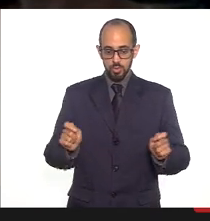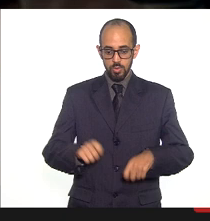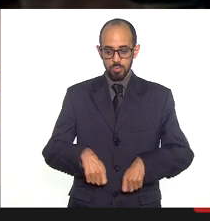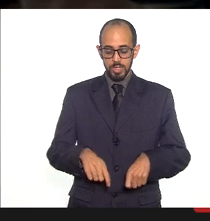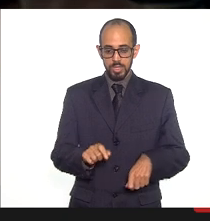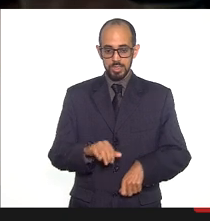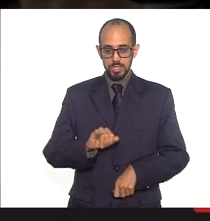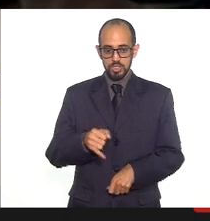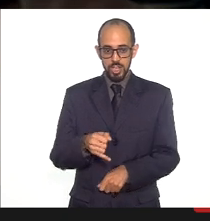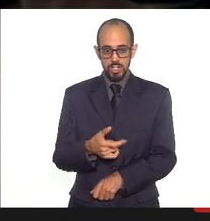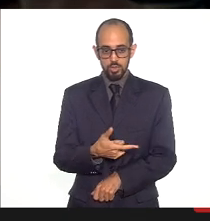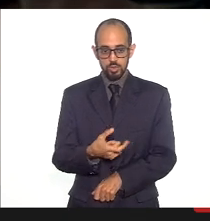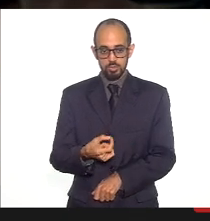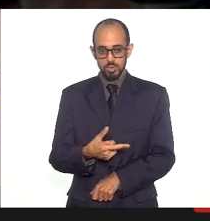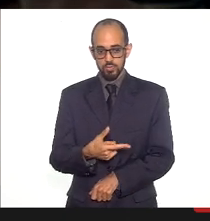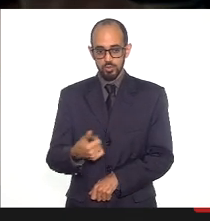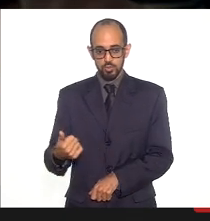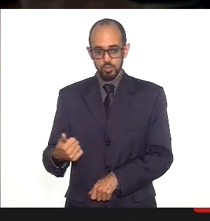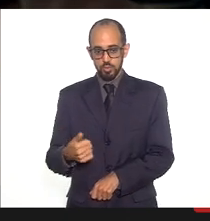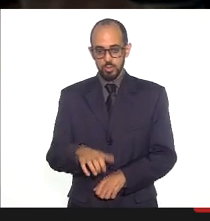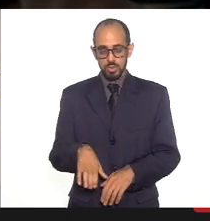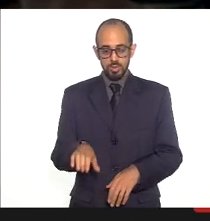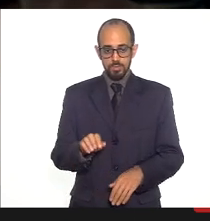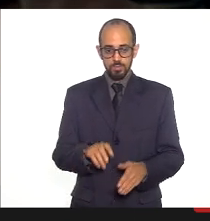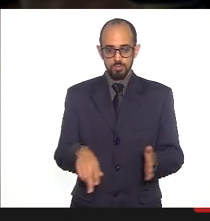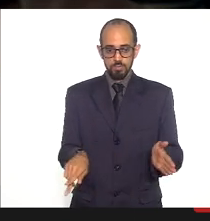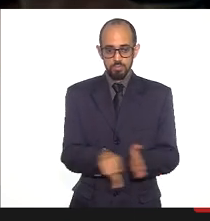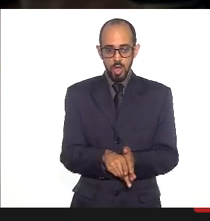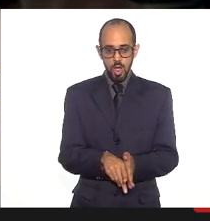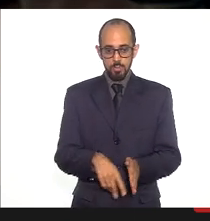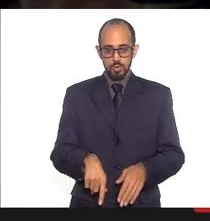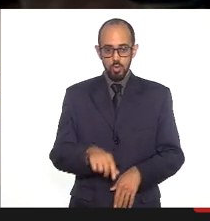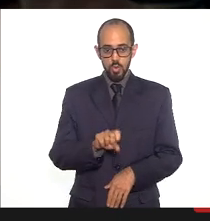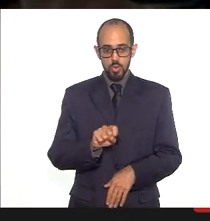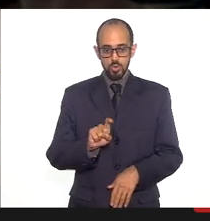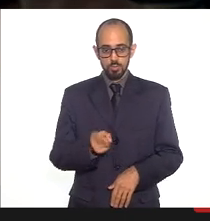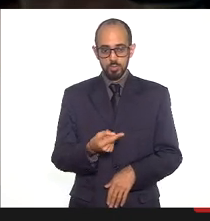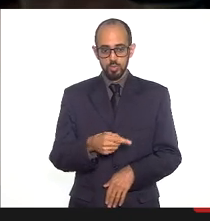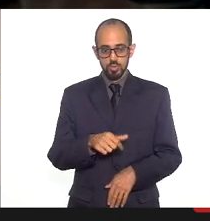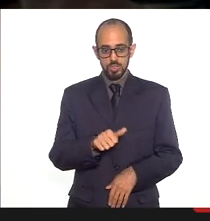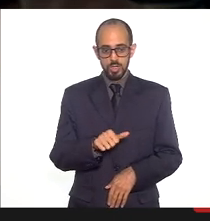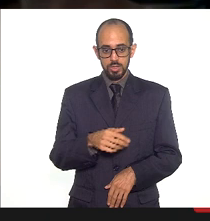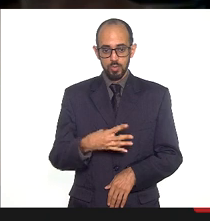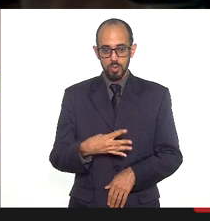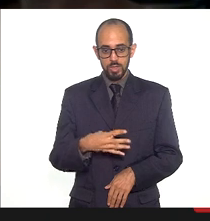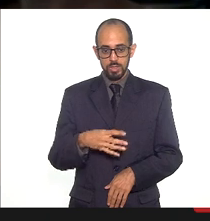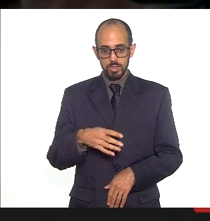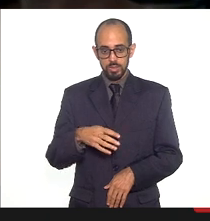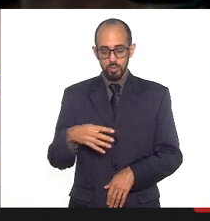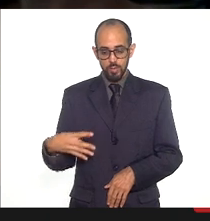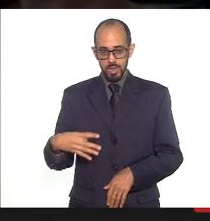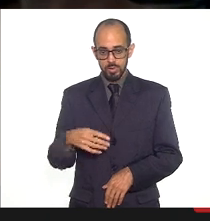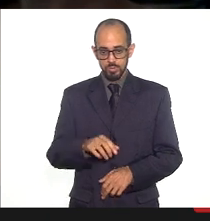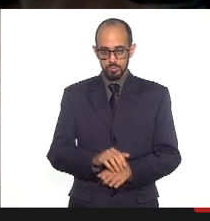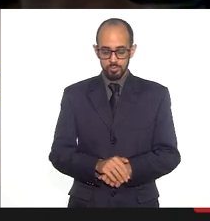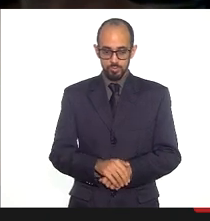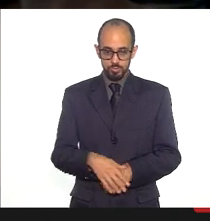estatutários 8.184 profissionais competência de janeiro de 2021